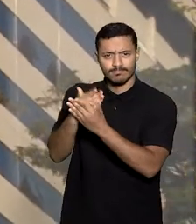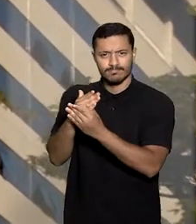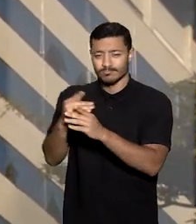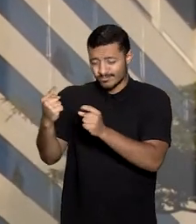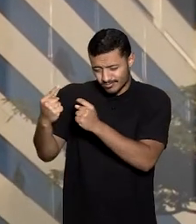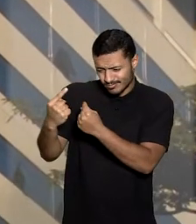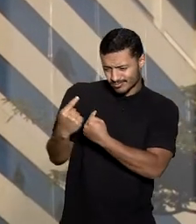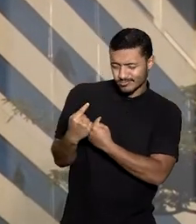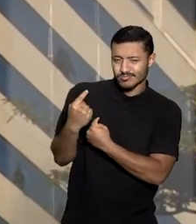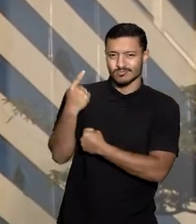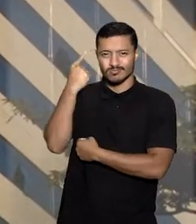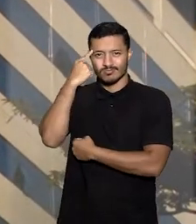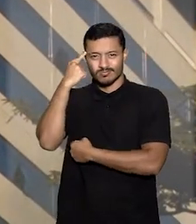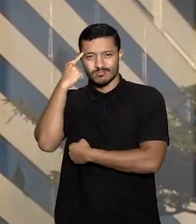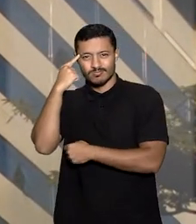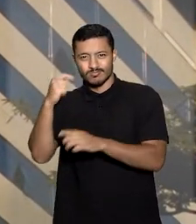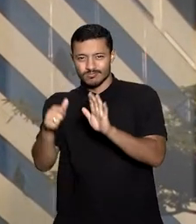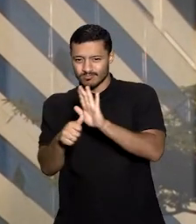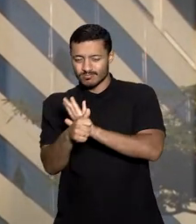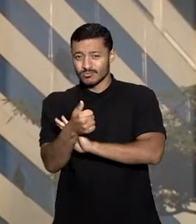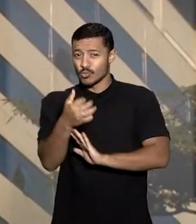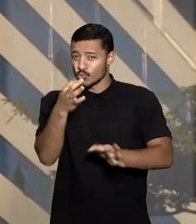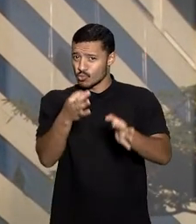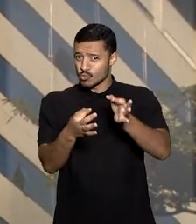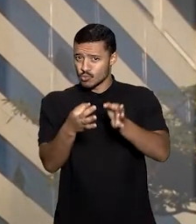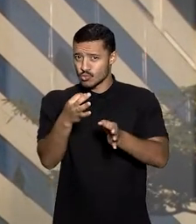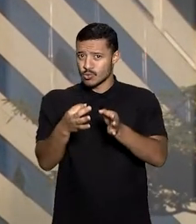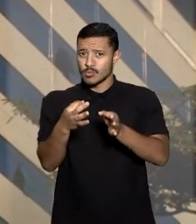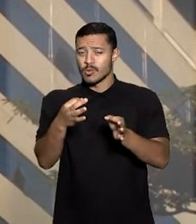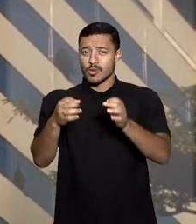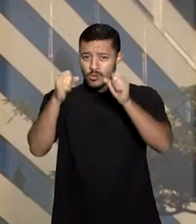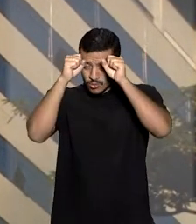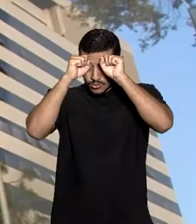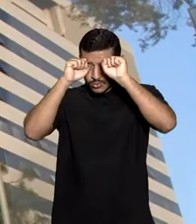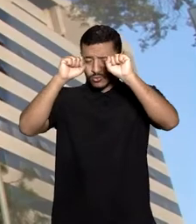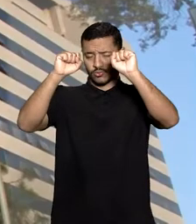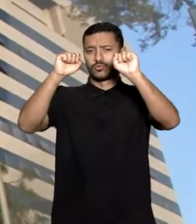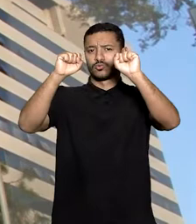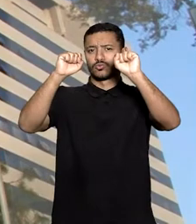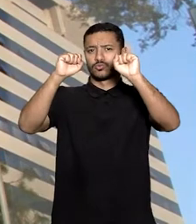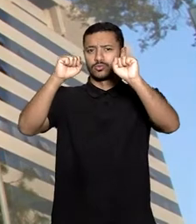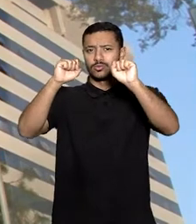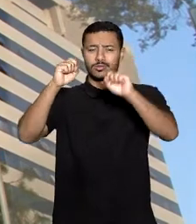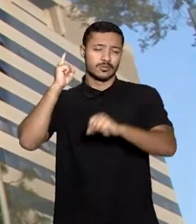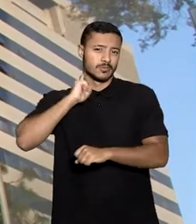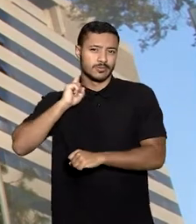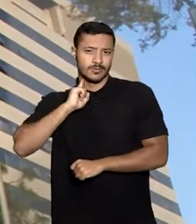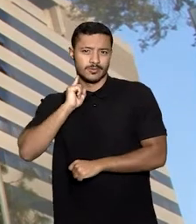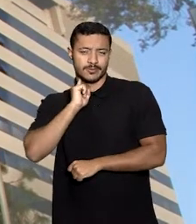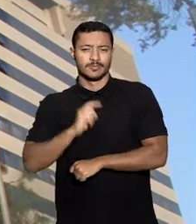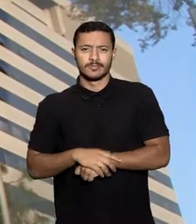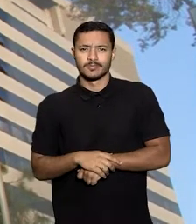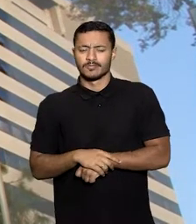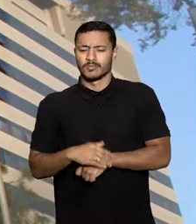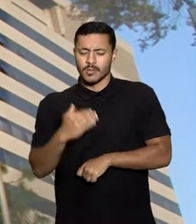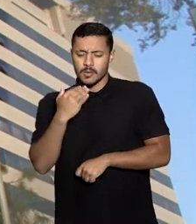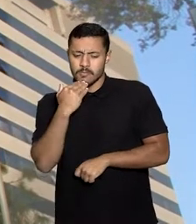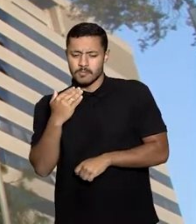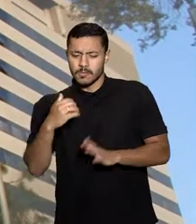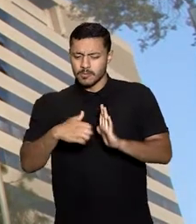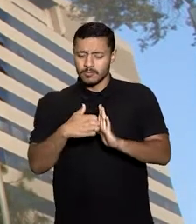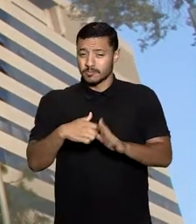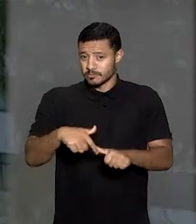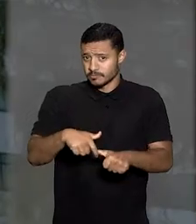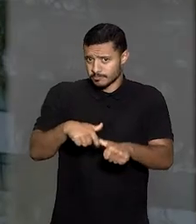a decisão de primeira instância, o Tribunal de Justiça de Minas Gerais deferiu o pedido da empresa para suspender os